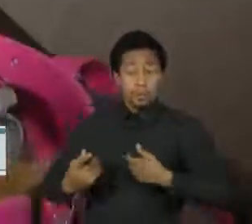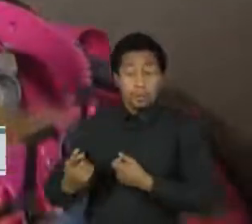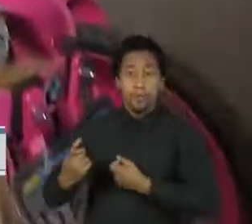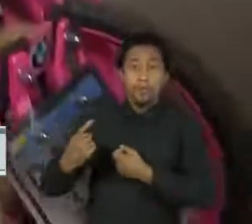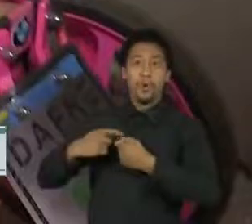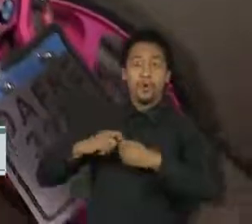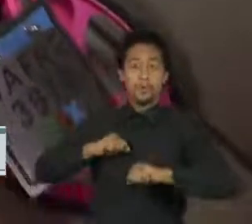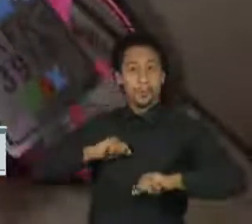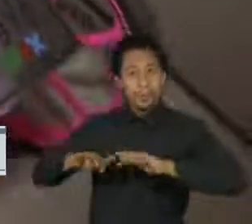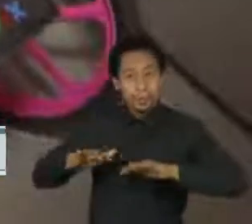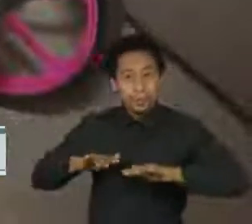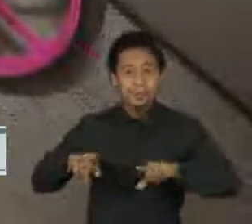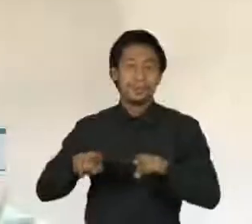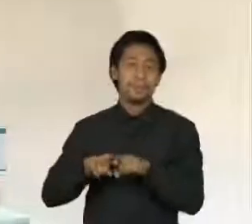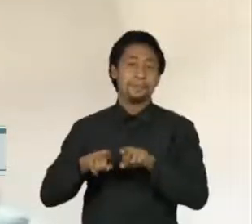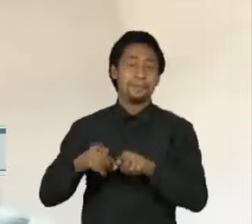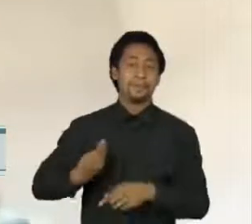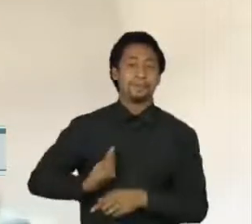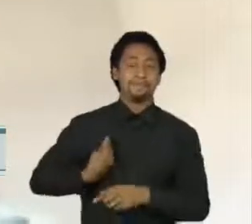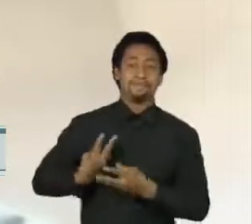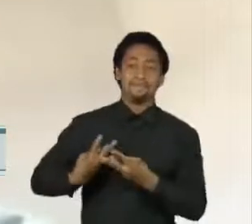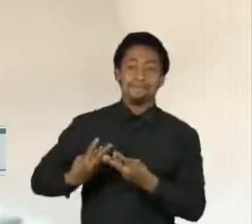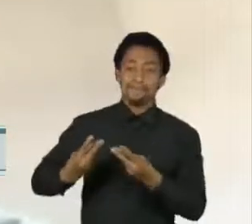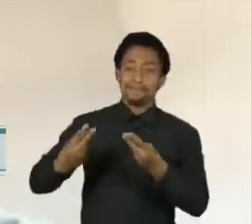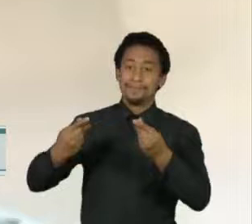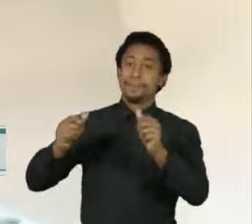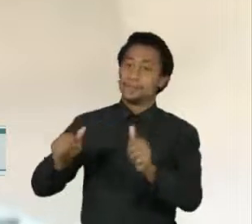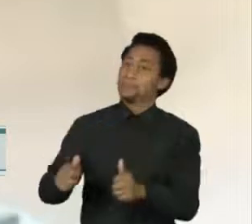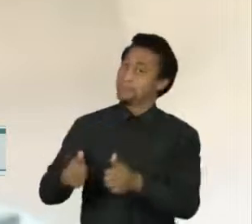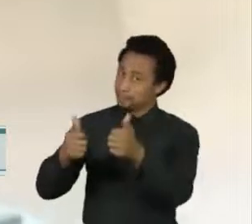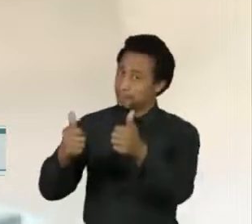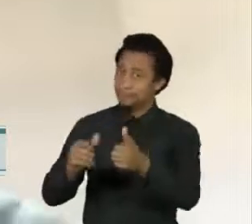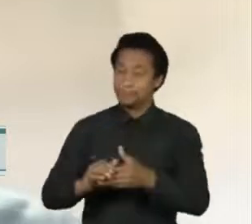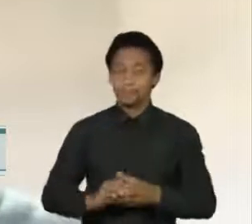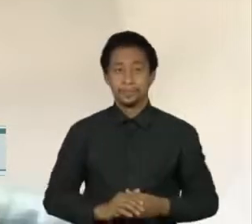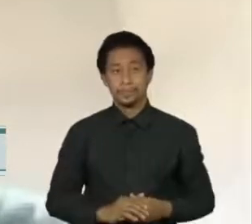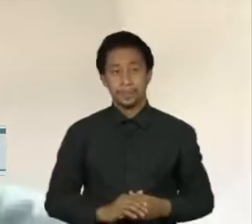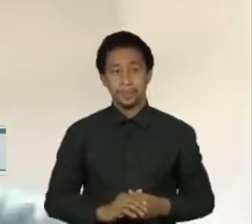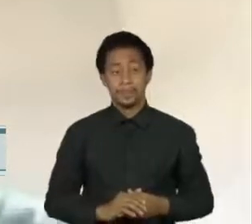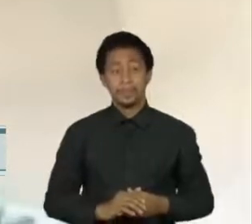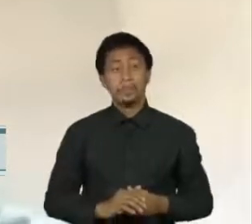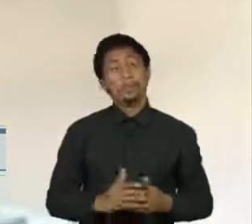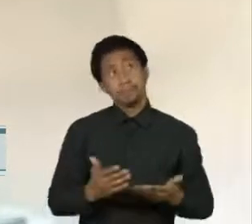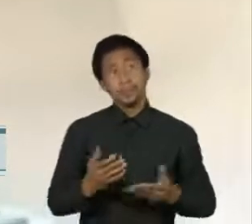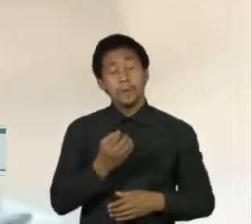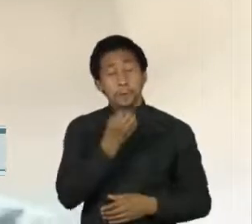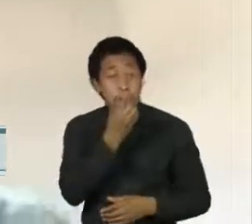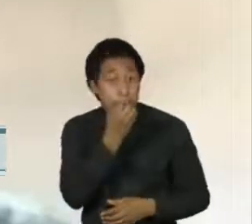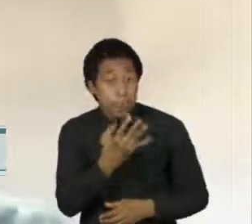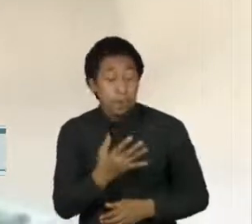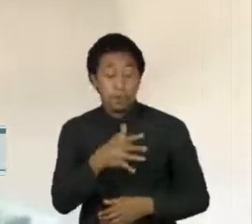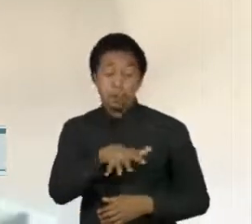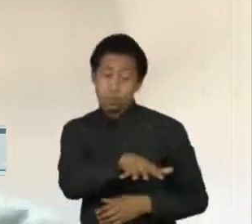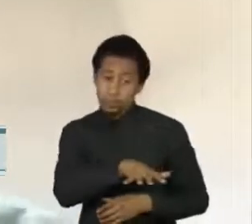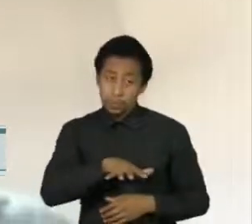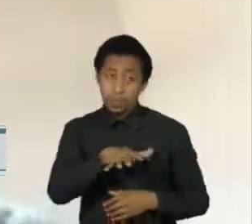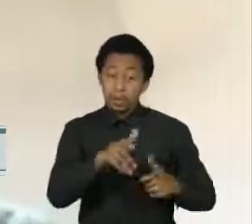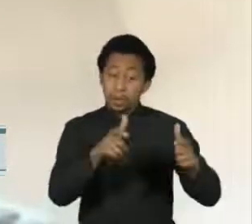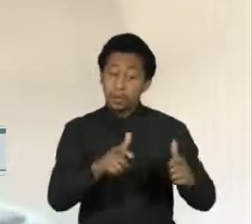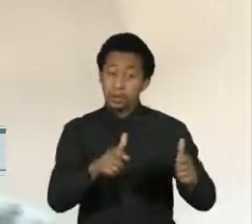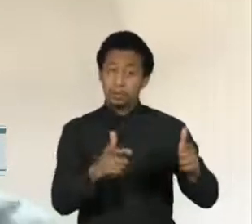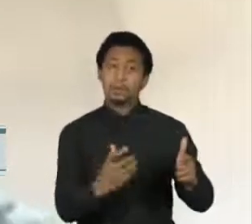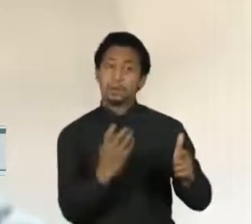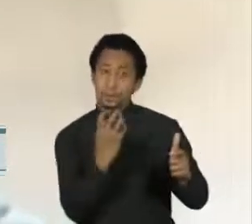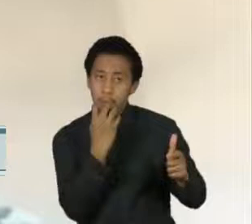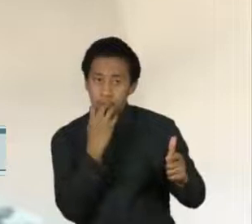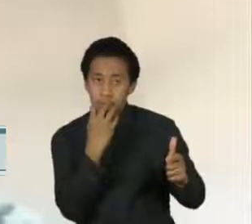melhorar a qualidade de vida deles. O ideal é que o ambiente onde aquele paciente, aquele animal, vai